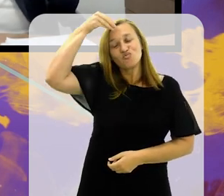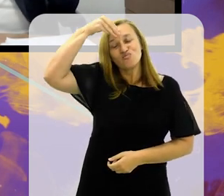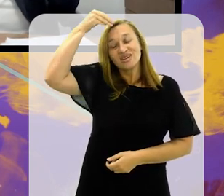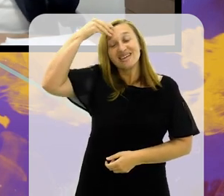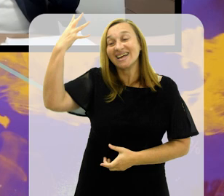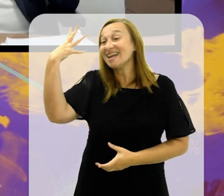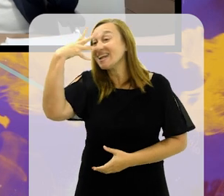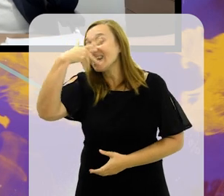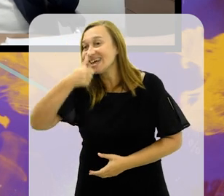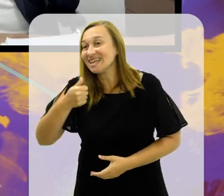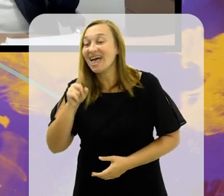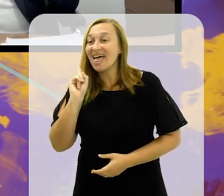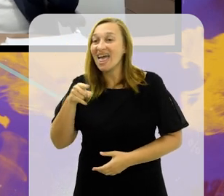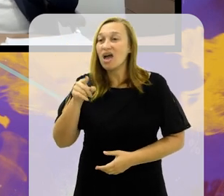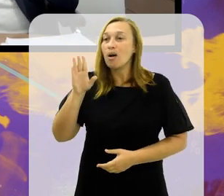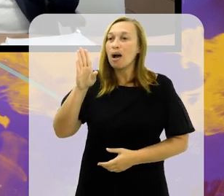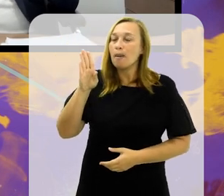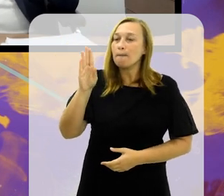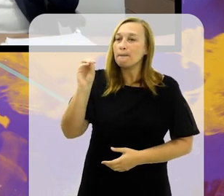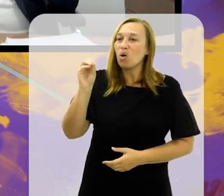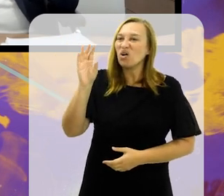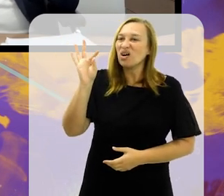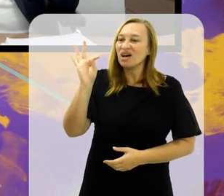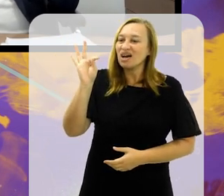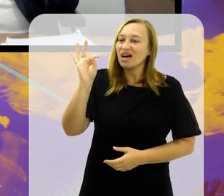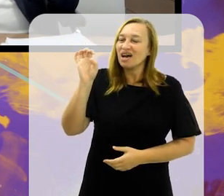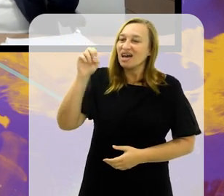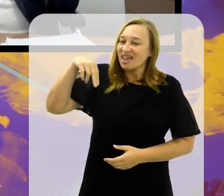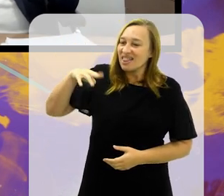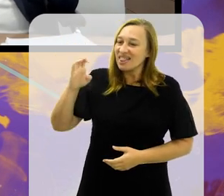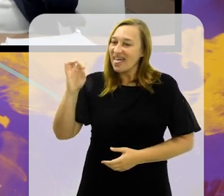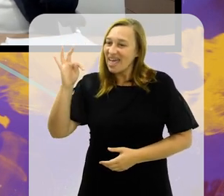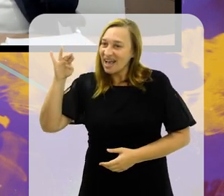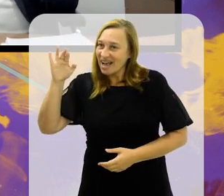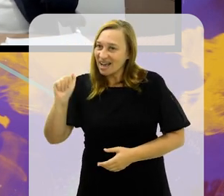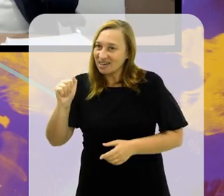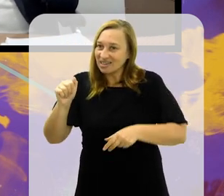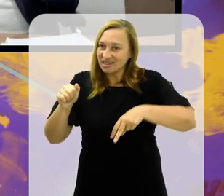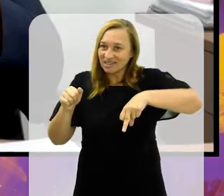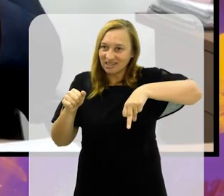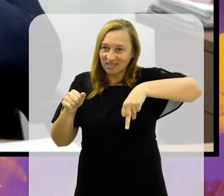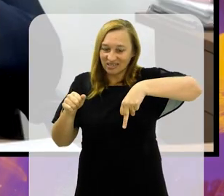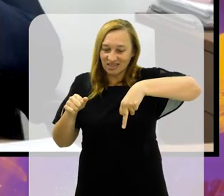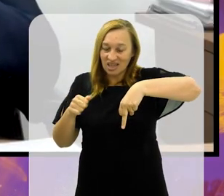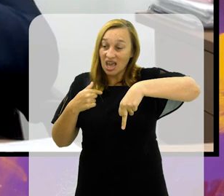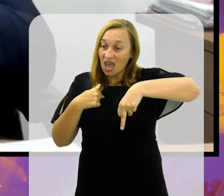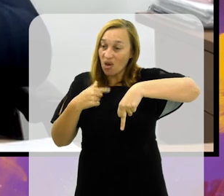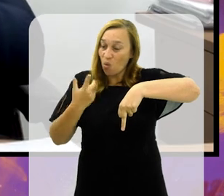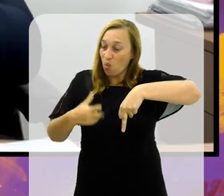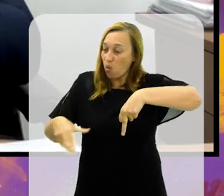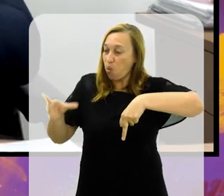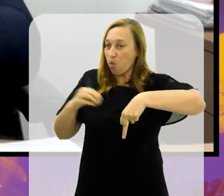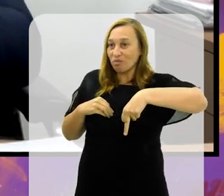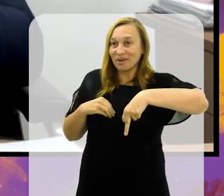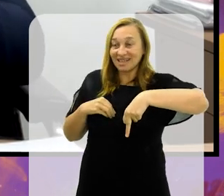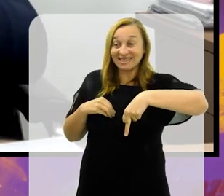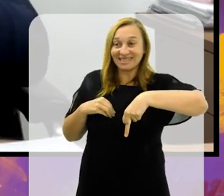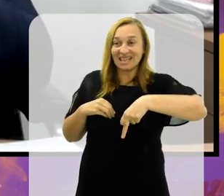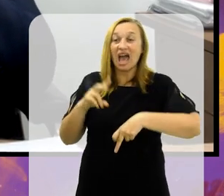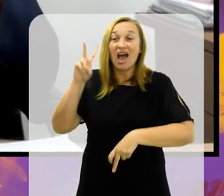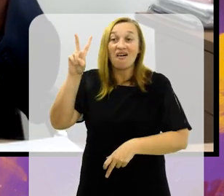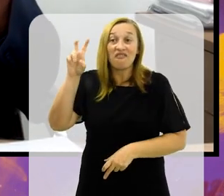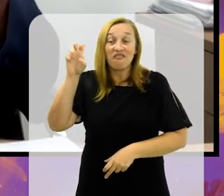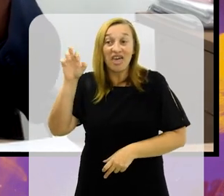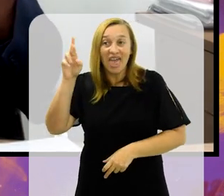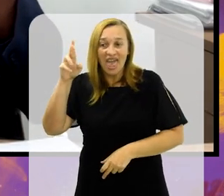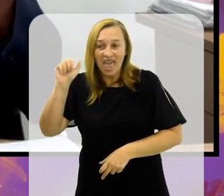Tá bom o nome da minha sobrinha linda. E ela é uma boneca amputada. Eu ganhei de presente. E a Vera,